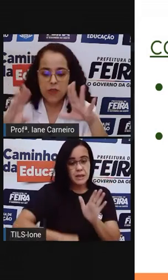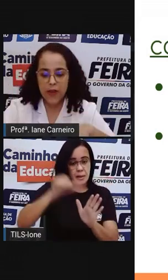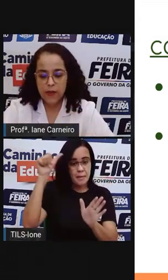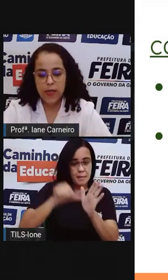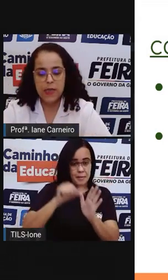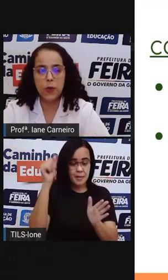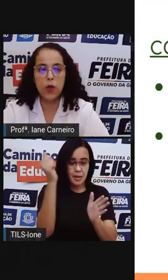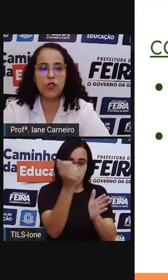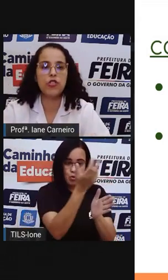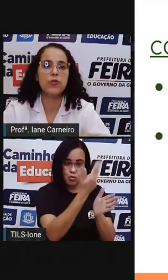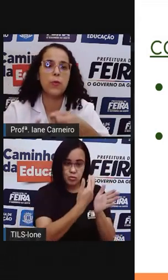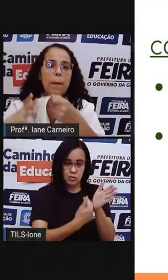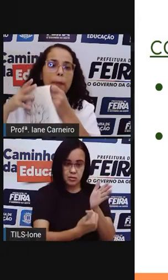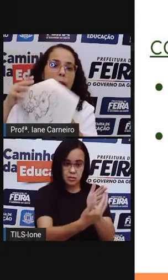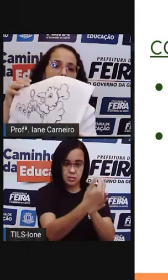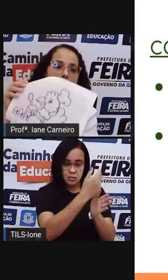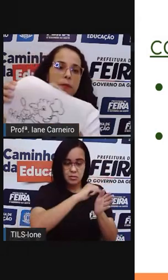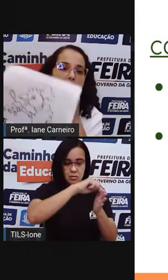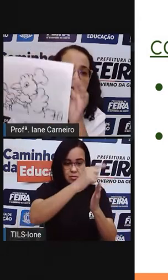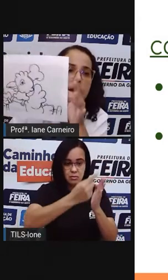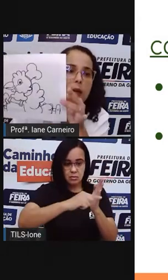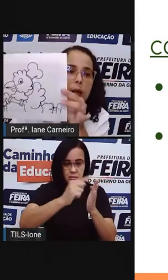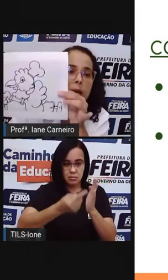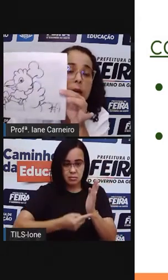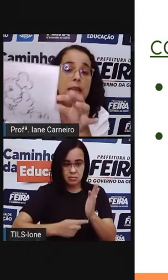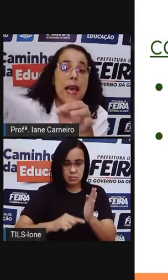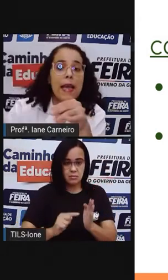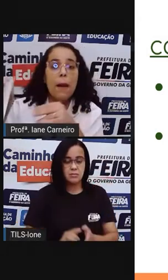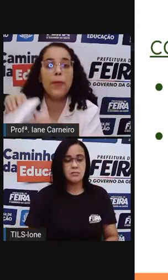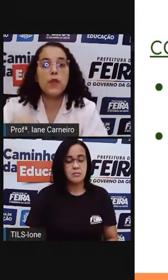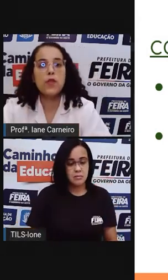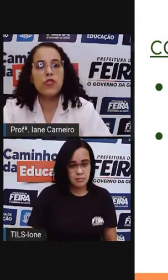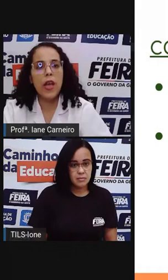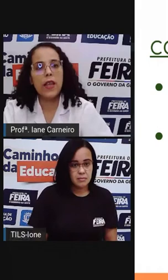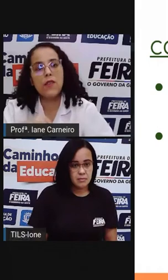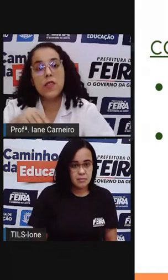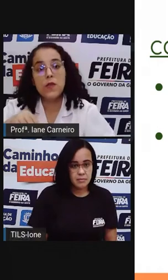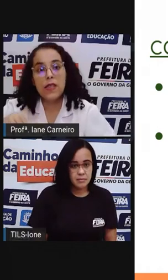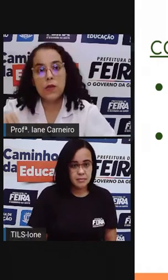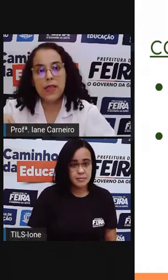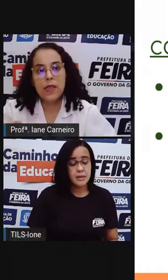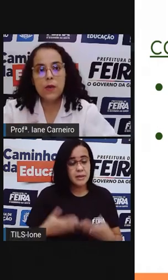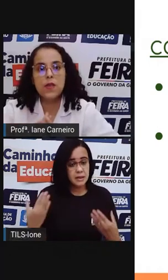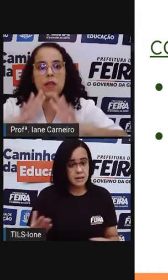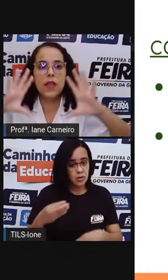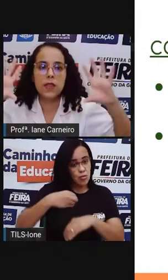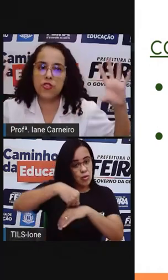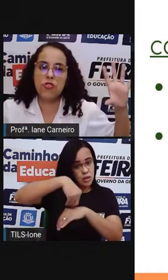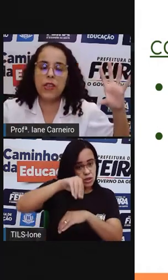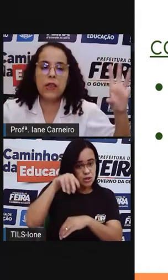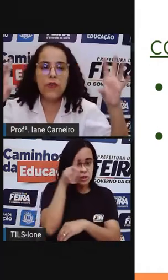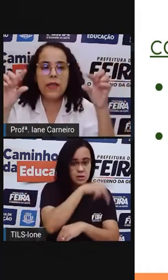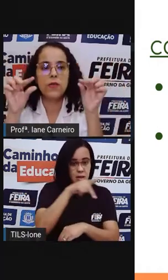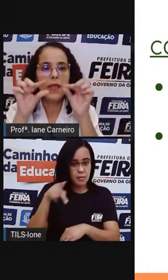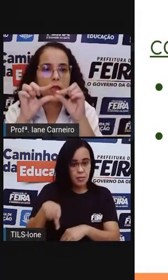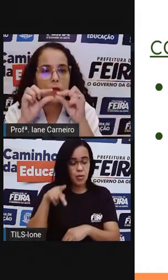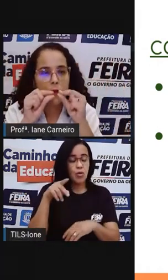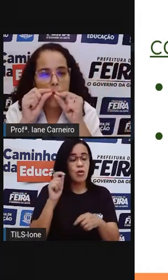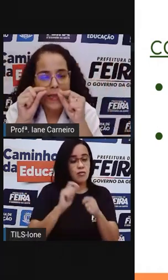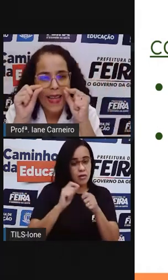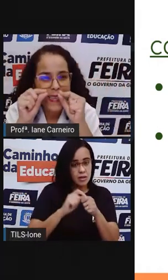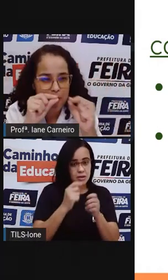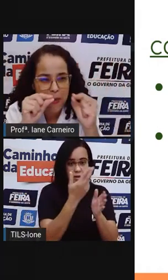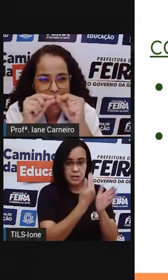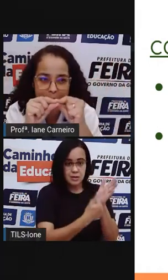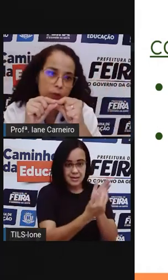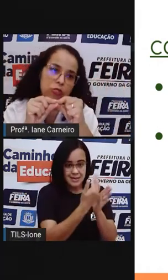Antes, faz o desenho todinho no papel, né? E aí, a pró sugere que vocês façam desenhos grandes, né? Não façam desenhos